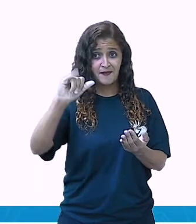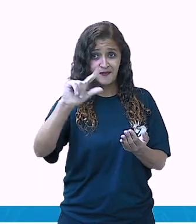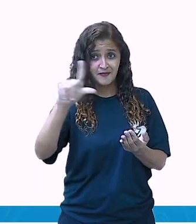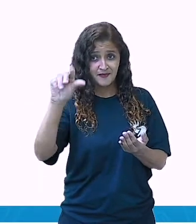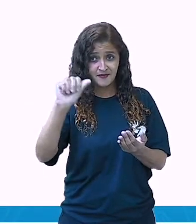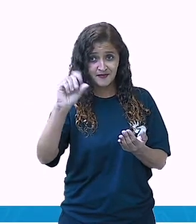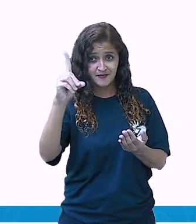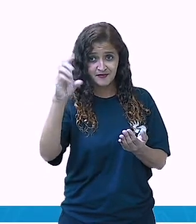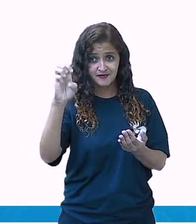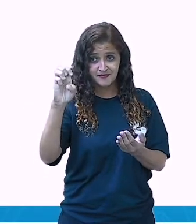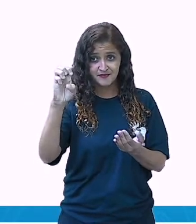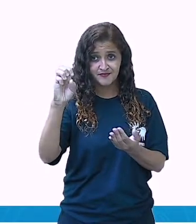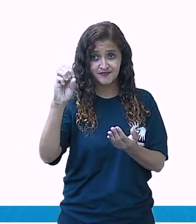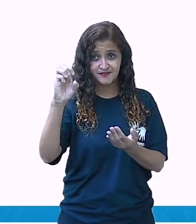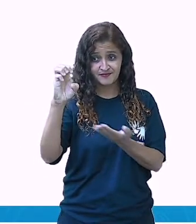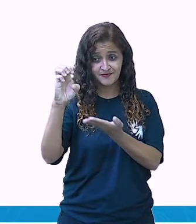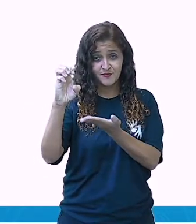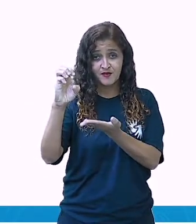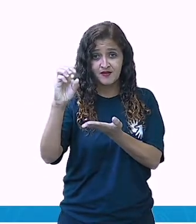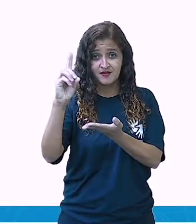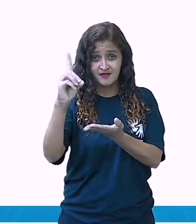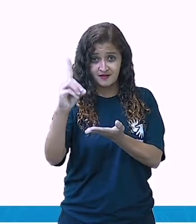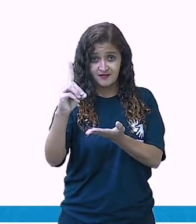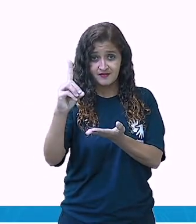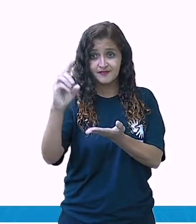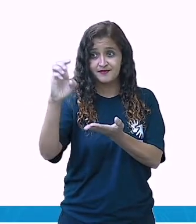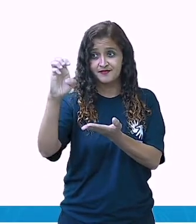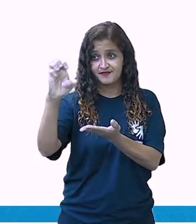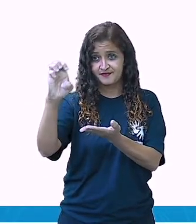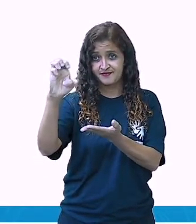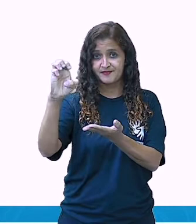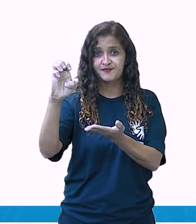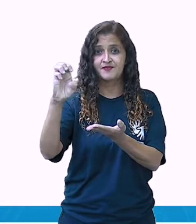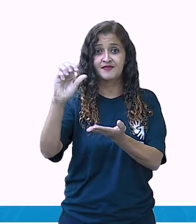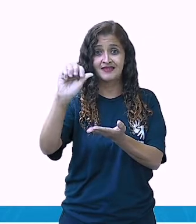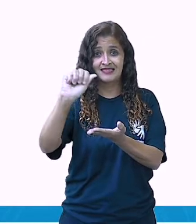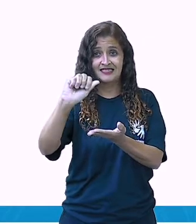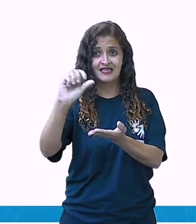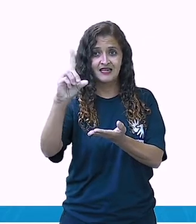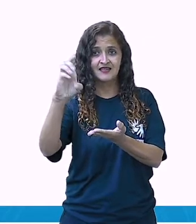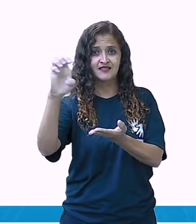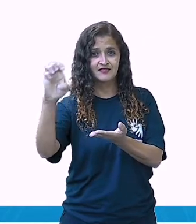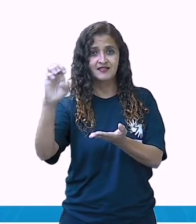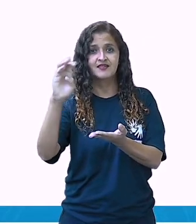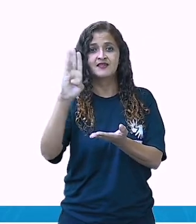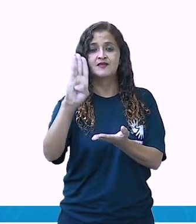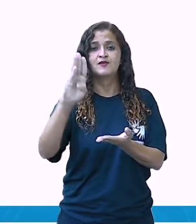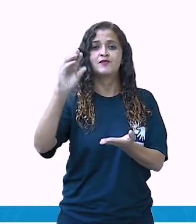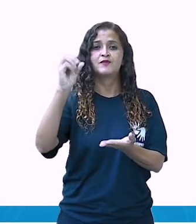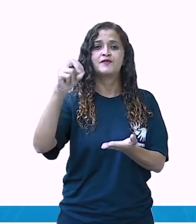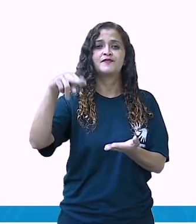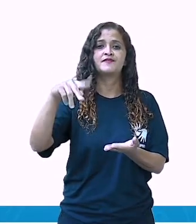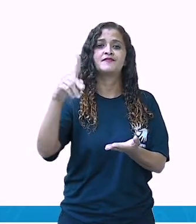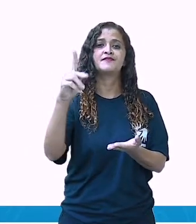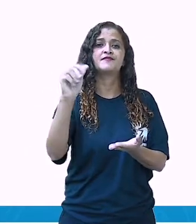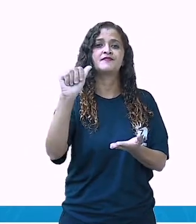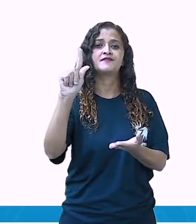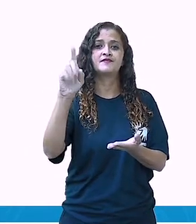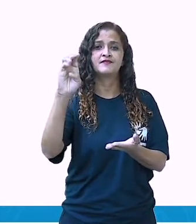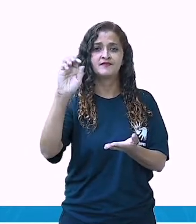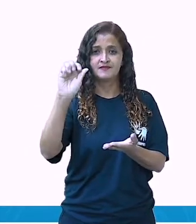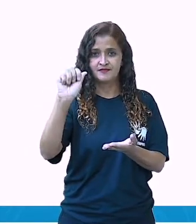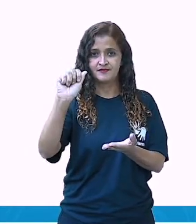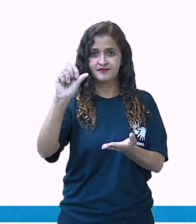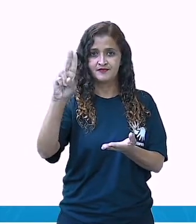Que termina aqui nessa sonoridade que ad. Então, bondade, saudade, vontade.